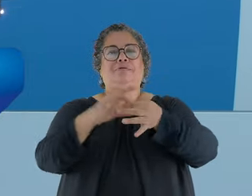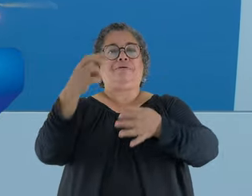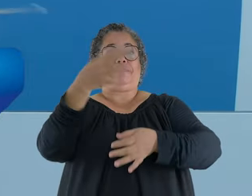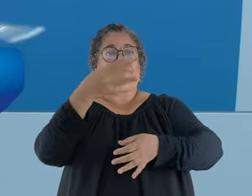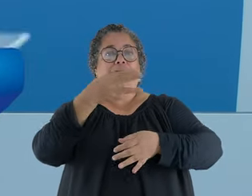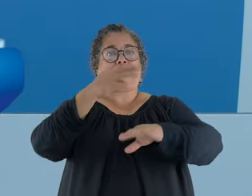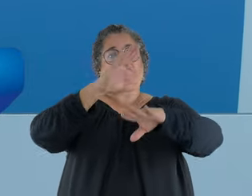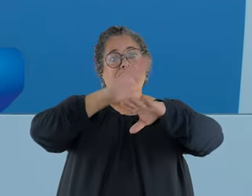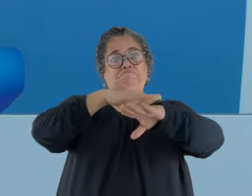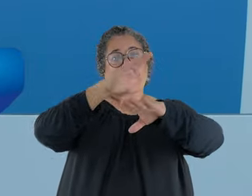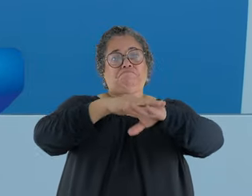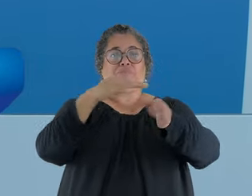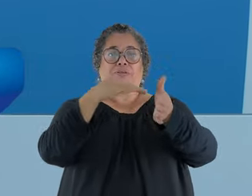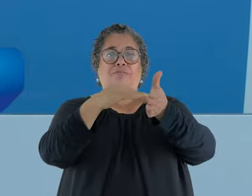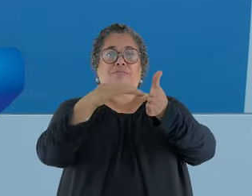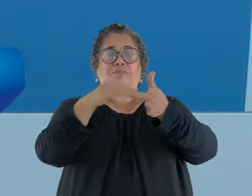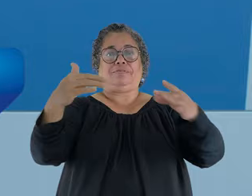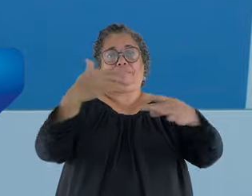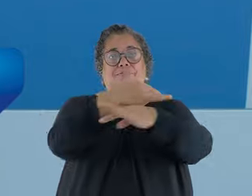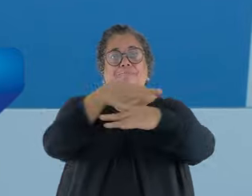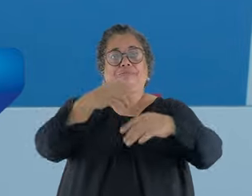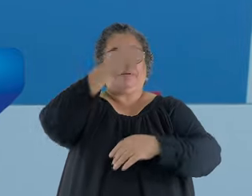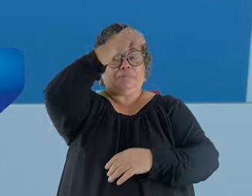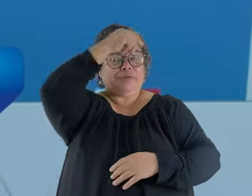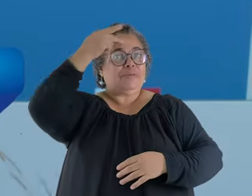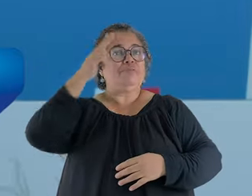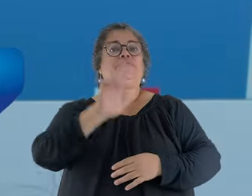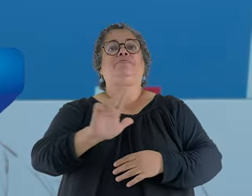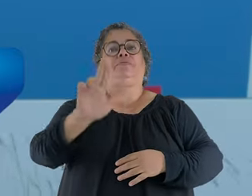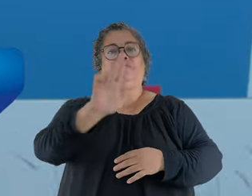Uma ação da CETRAN e Prefeitura de Uberlândia.